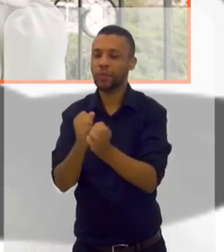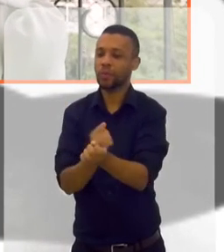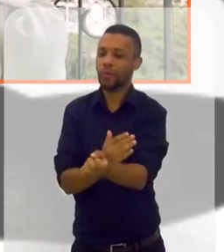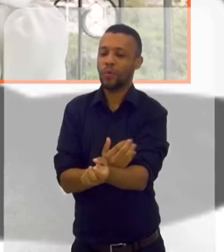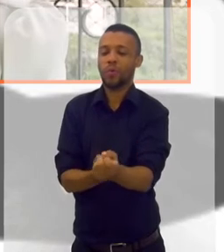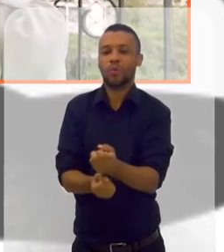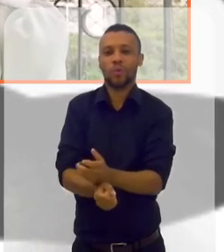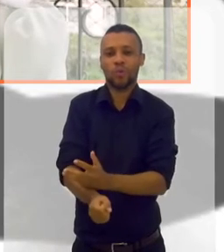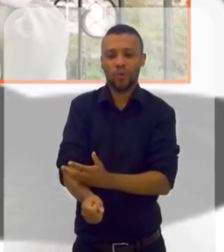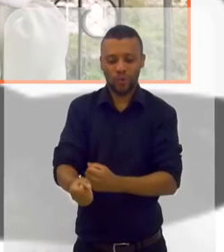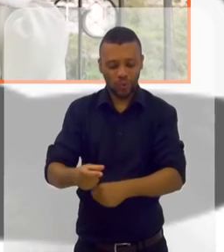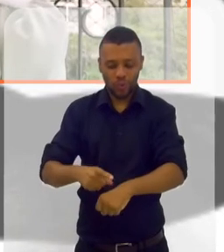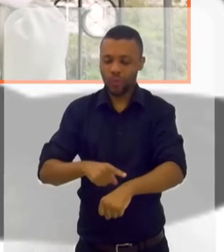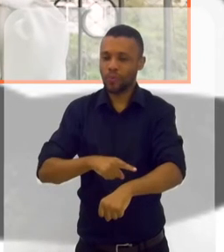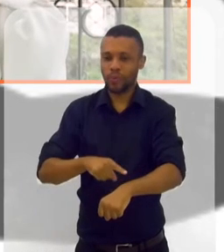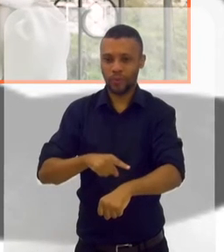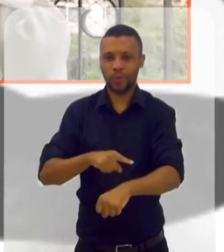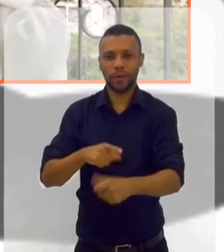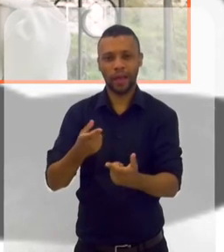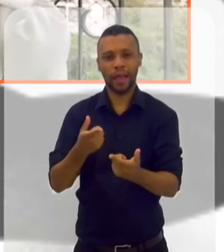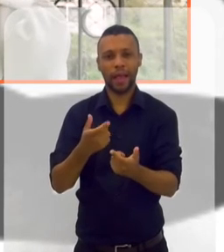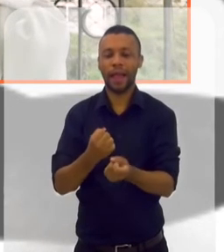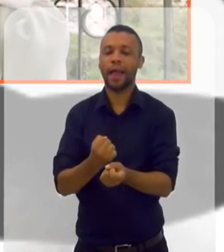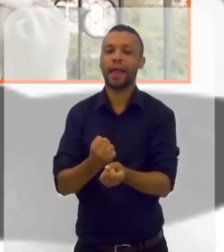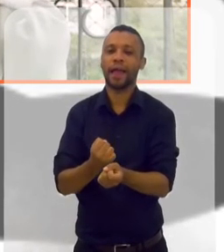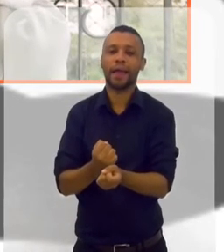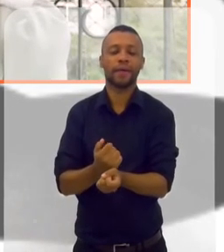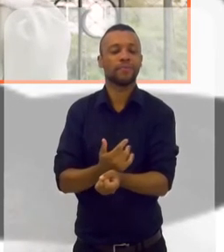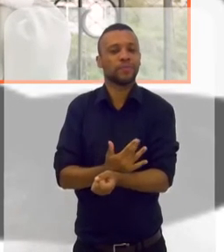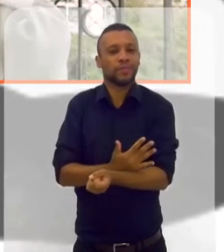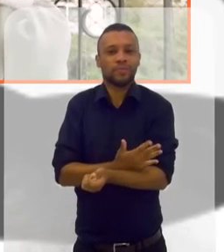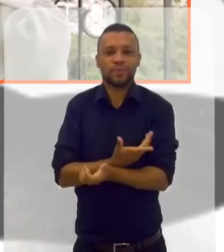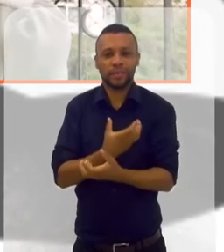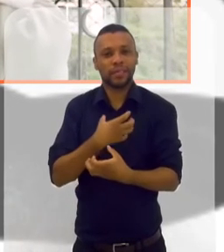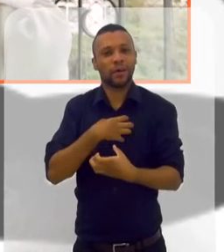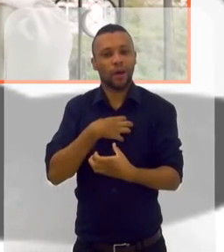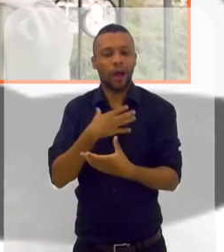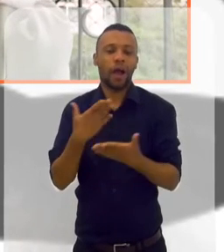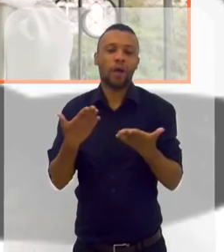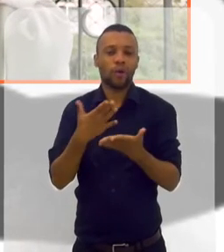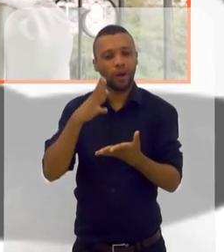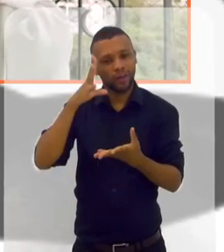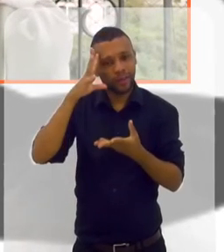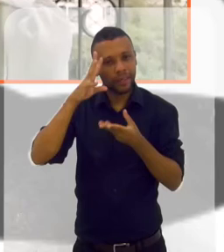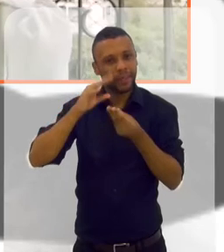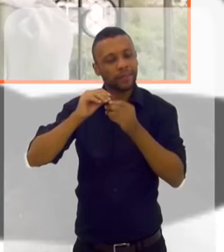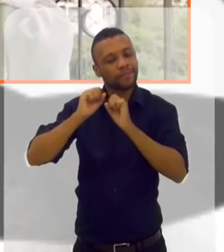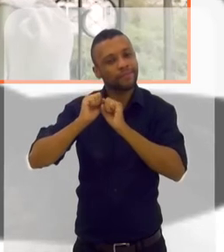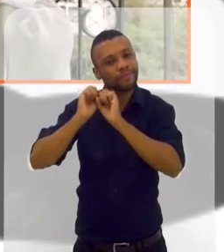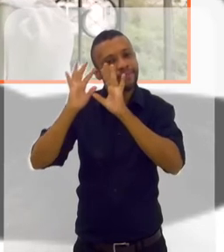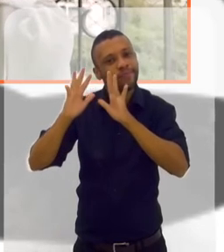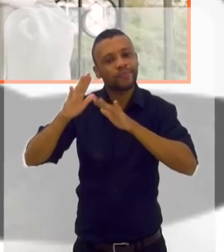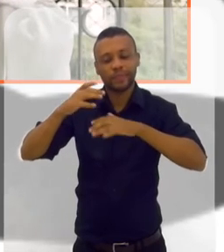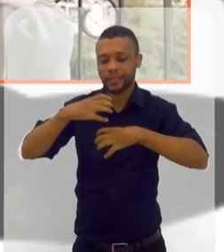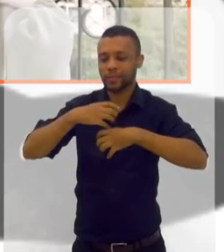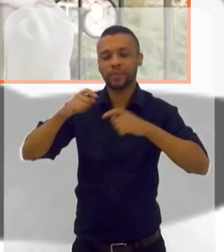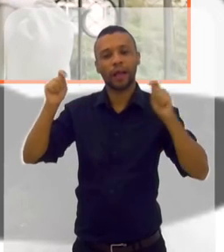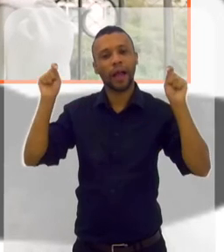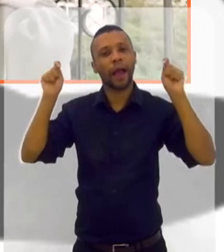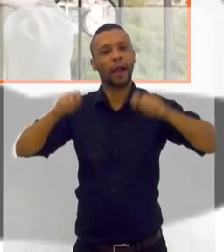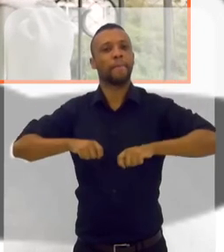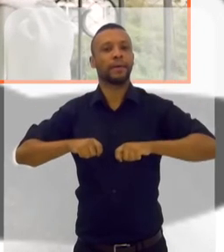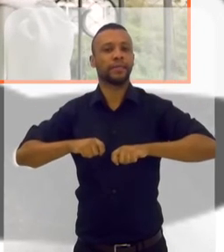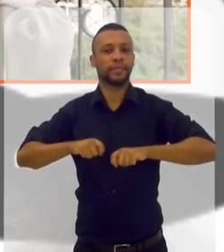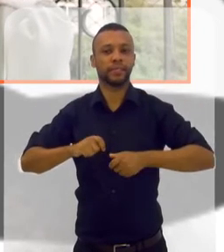aqui, tô toda arrepiada. E é emocionante. Eu agora entendo muito mais, me sinto muito mais